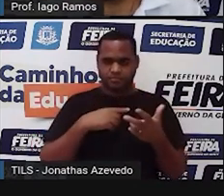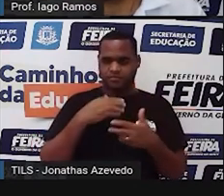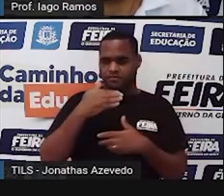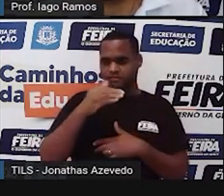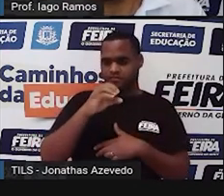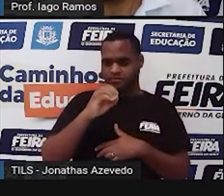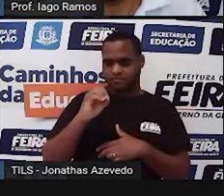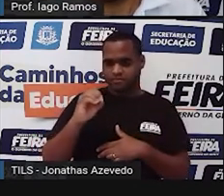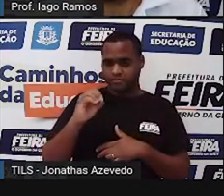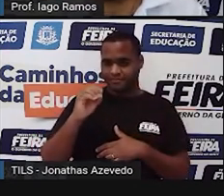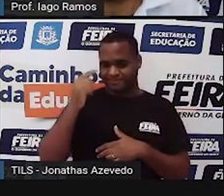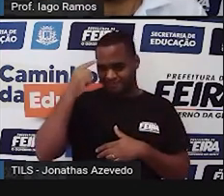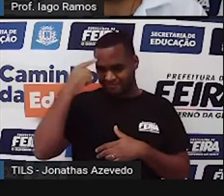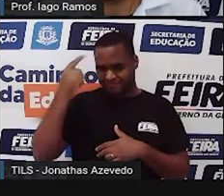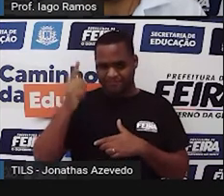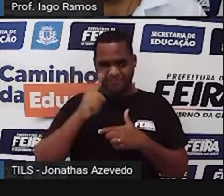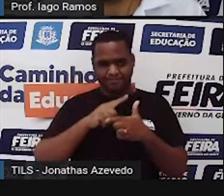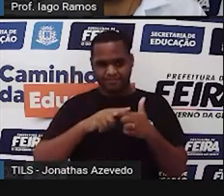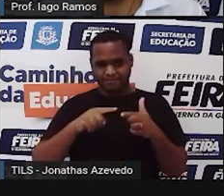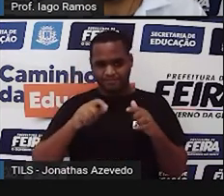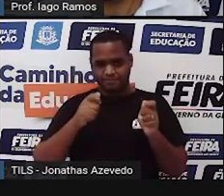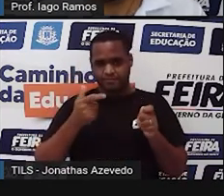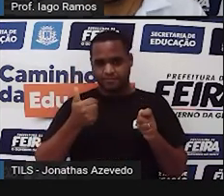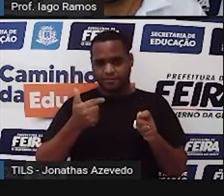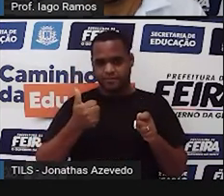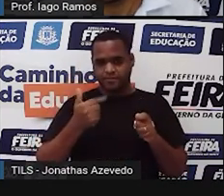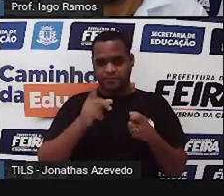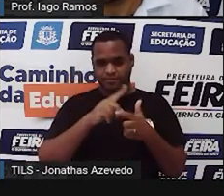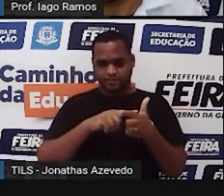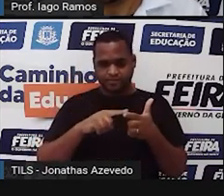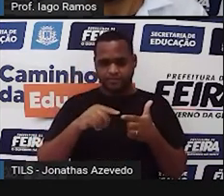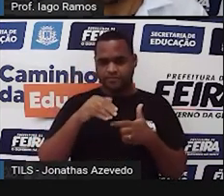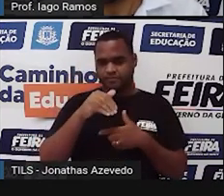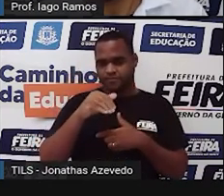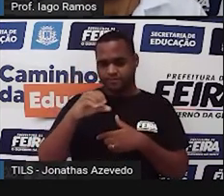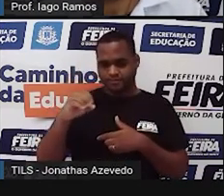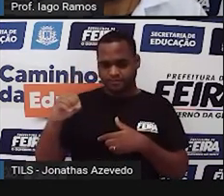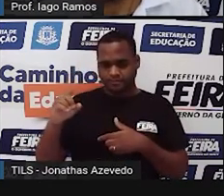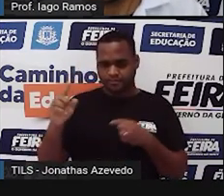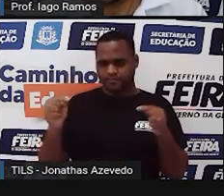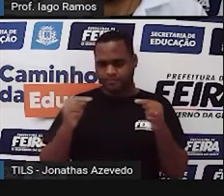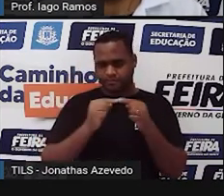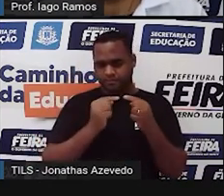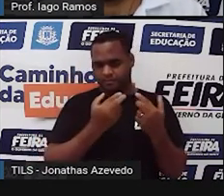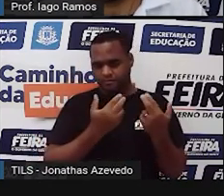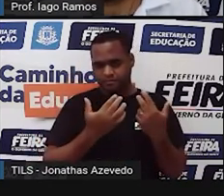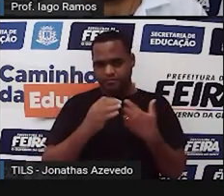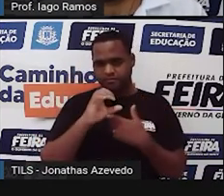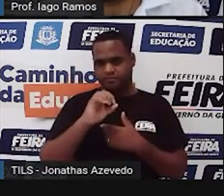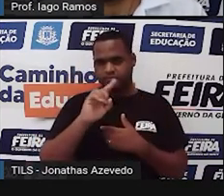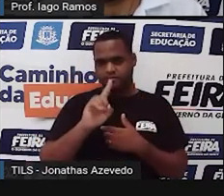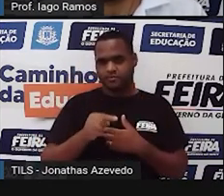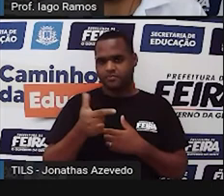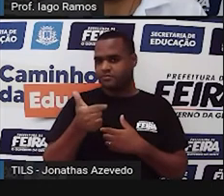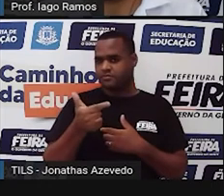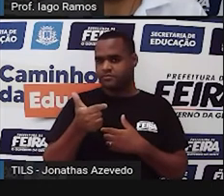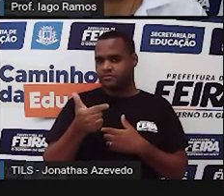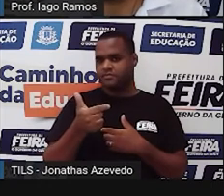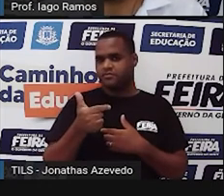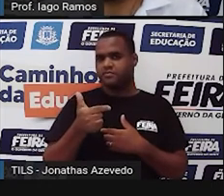Você poderia fazer assim, 12 dividido por 100 por 100 é igual a 0,12